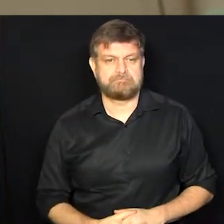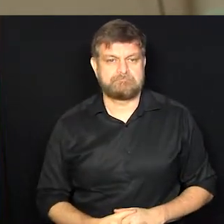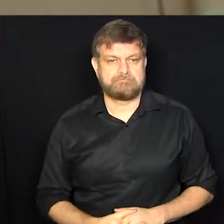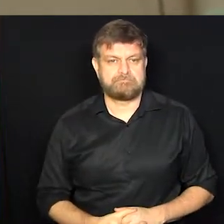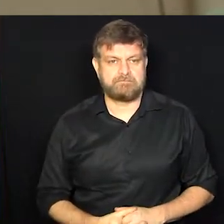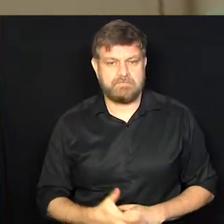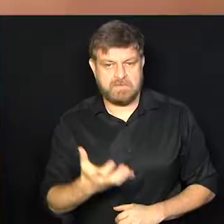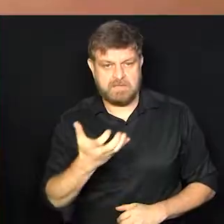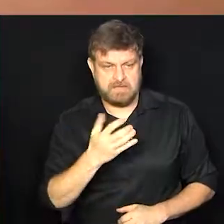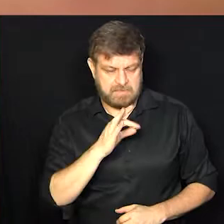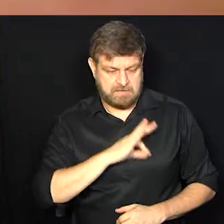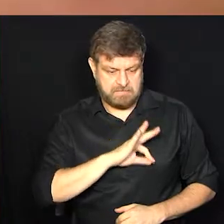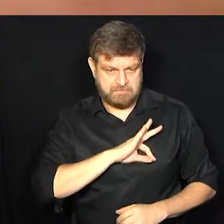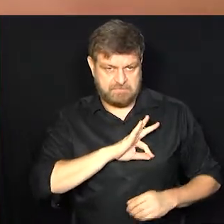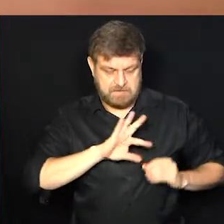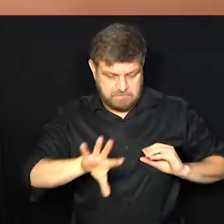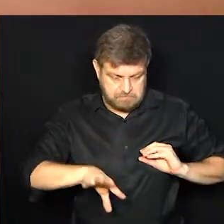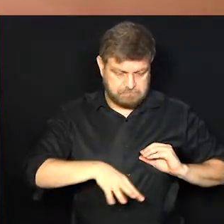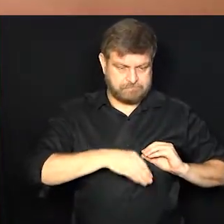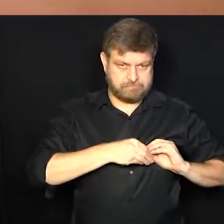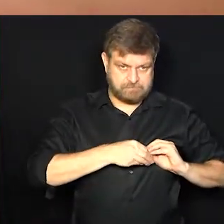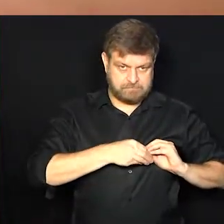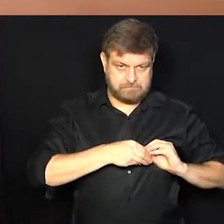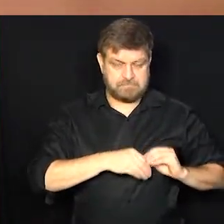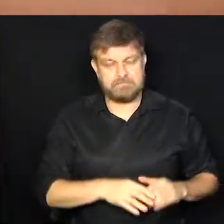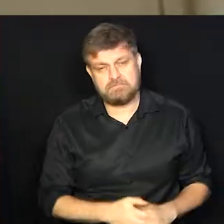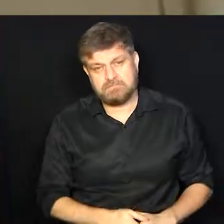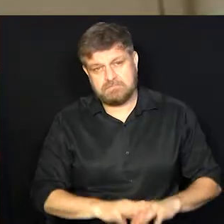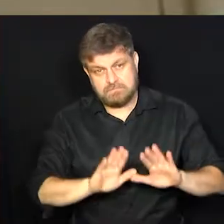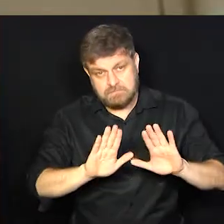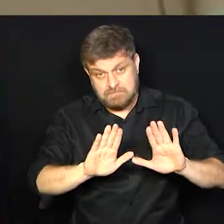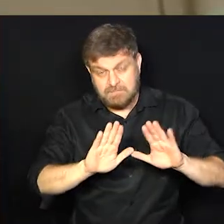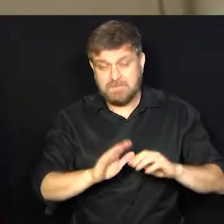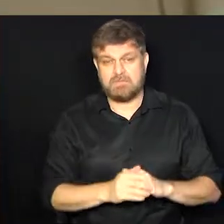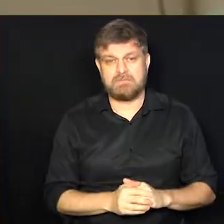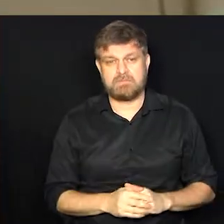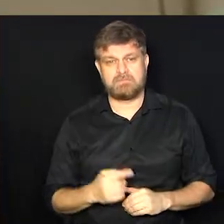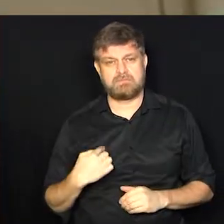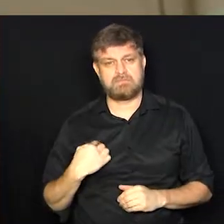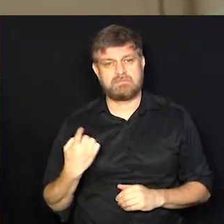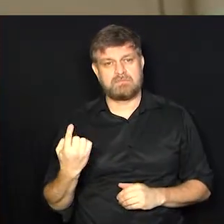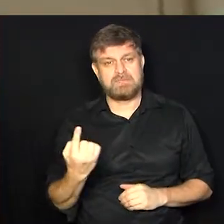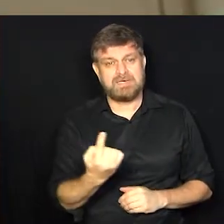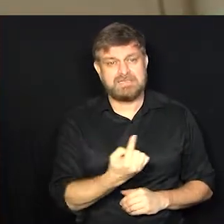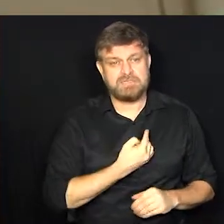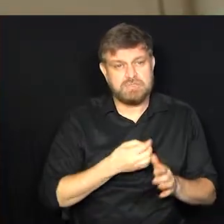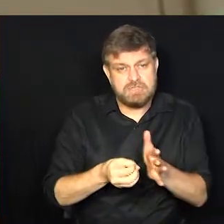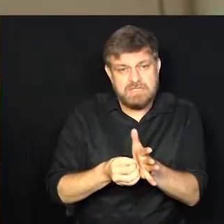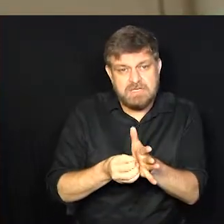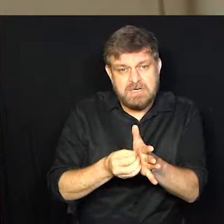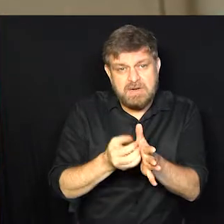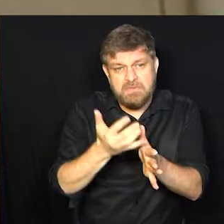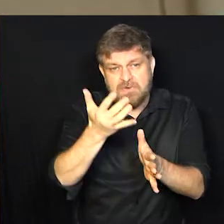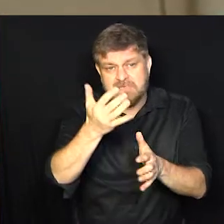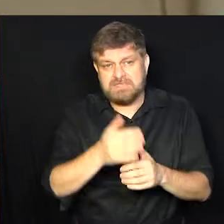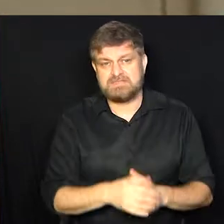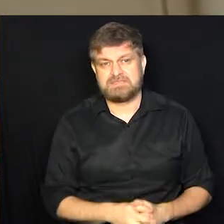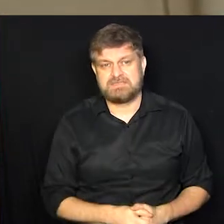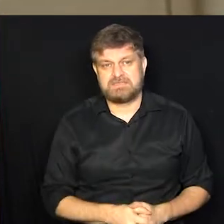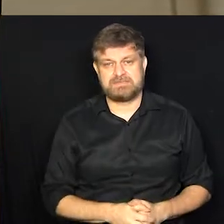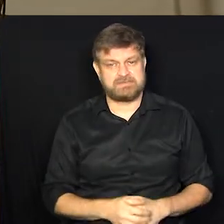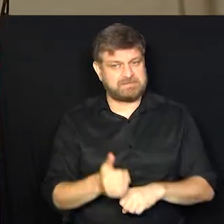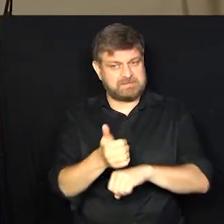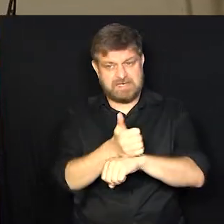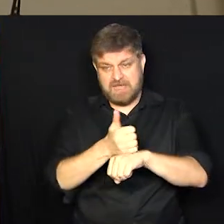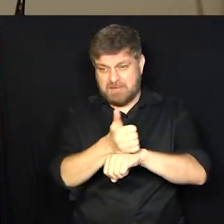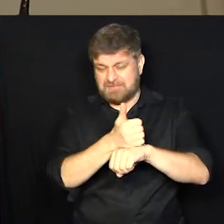um algo a mais para dentro de casa. E a gente... E muitas vezes não é o que a